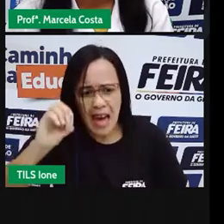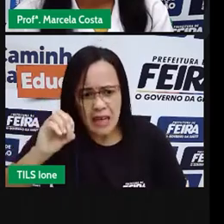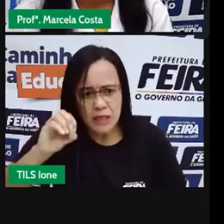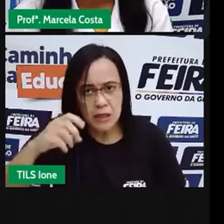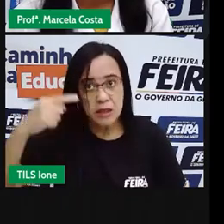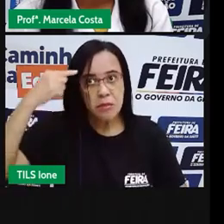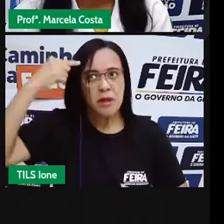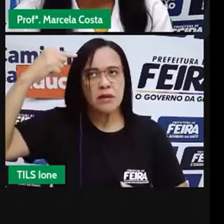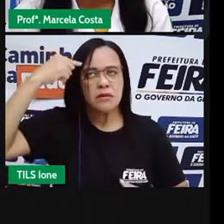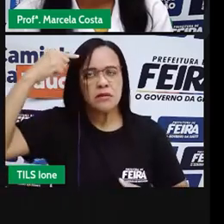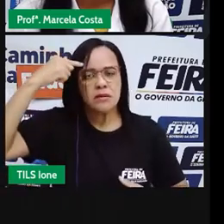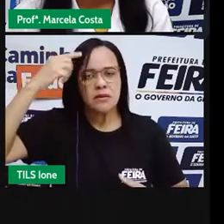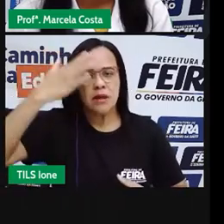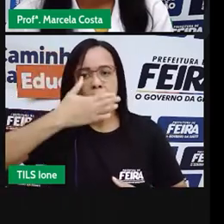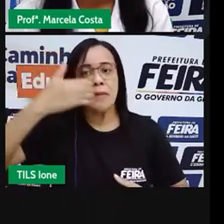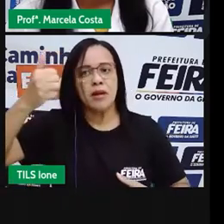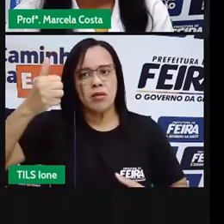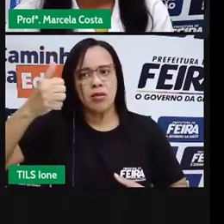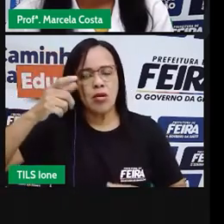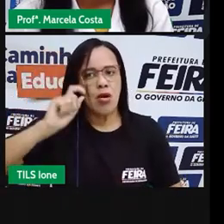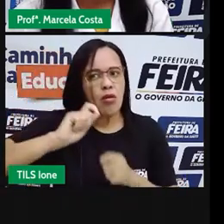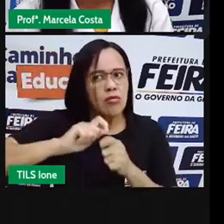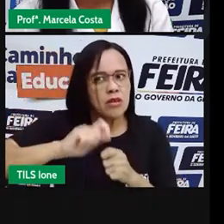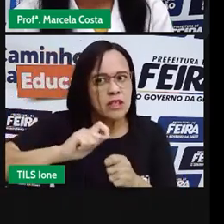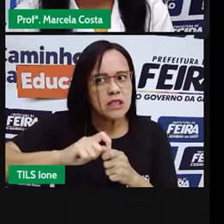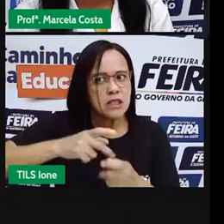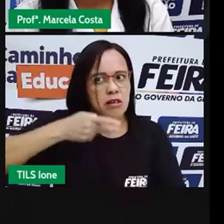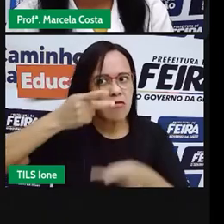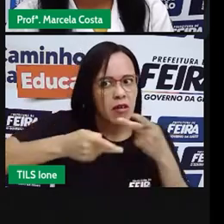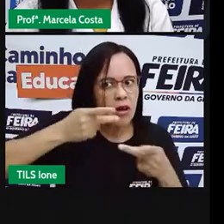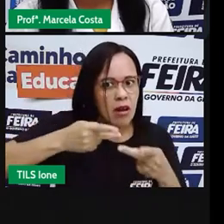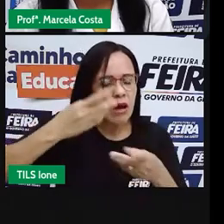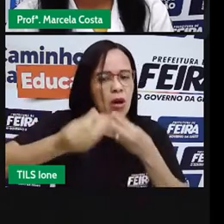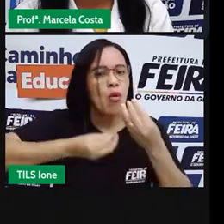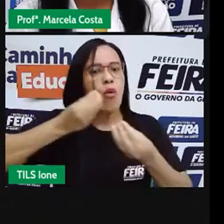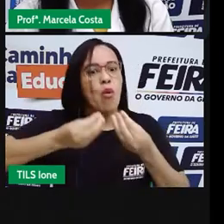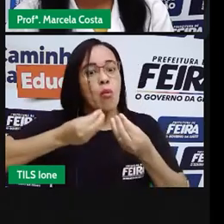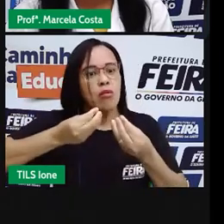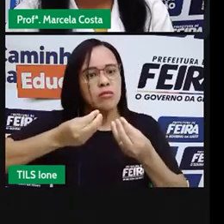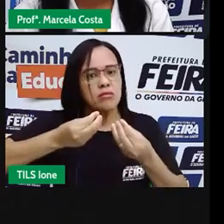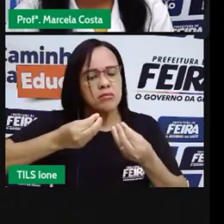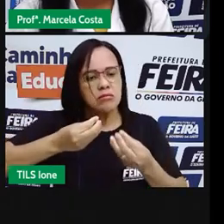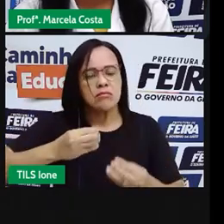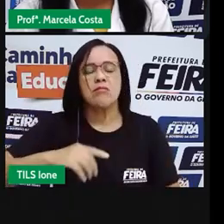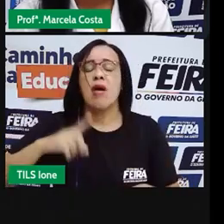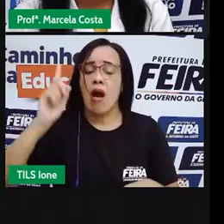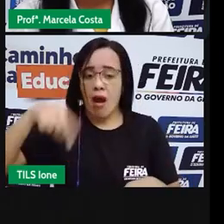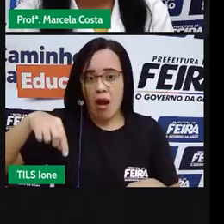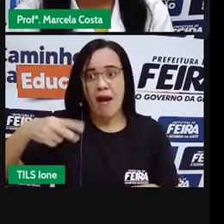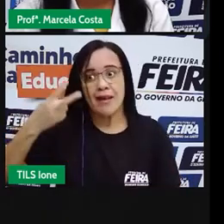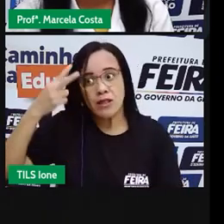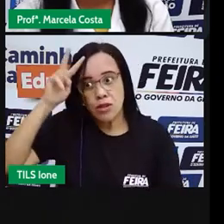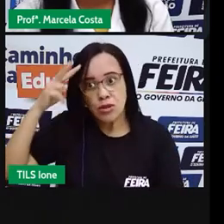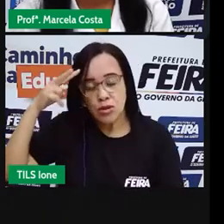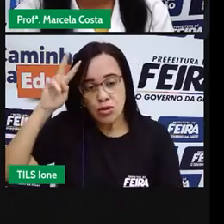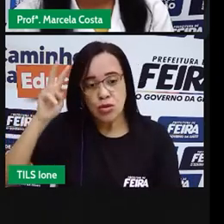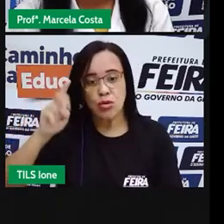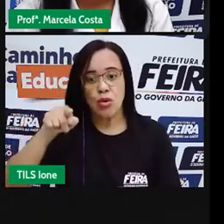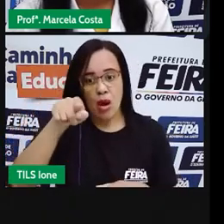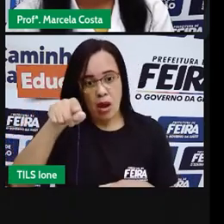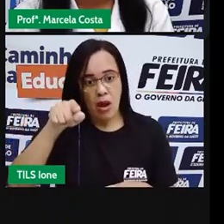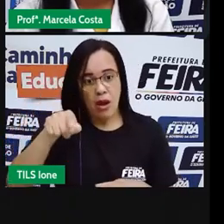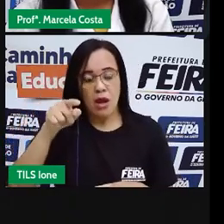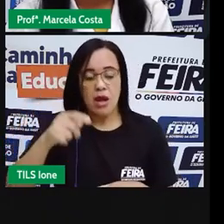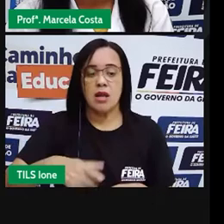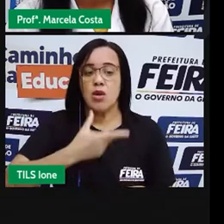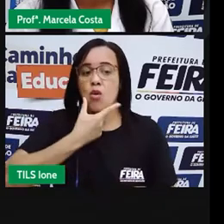melhor no que ia fazer ou falar. E esta lição, aprendida como criança,